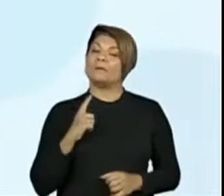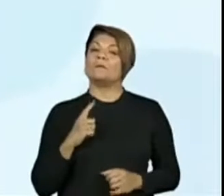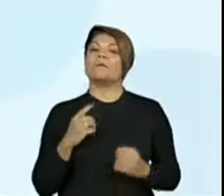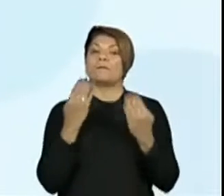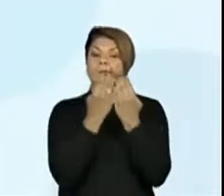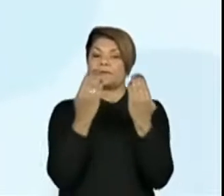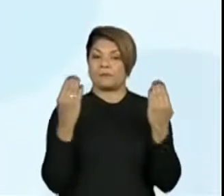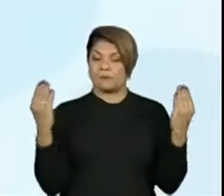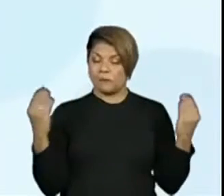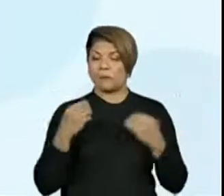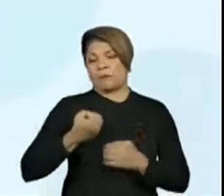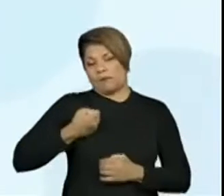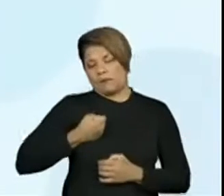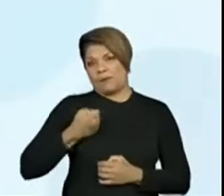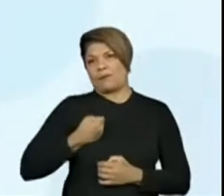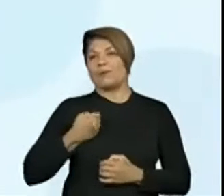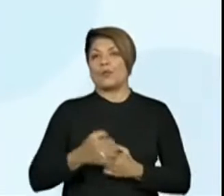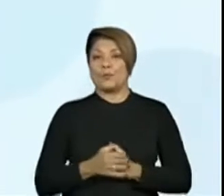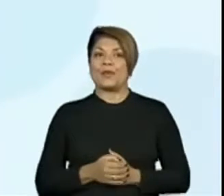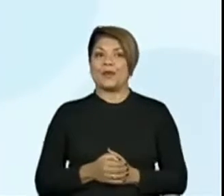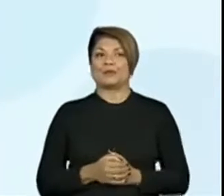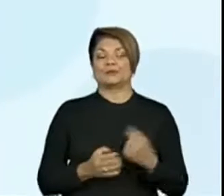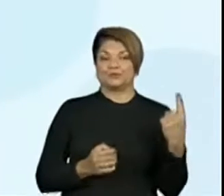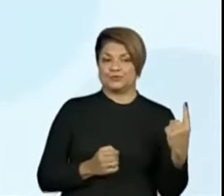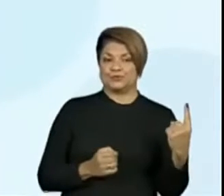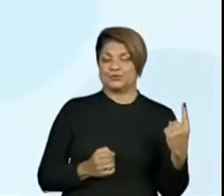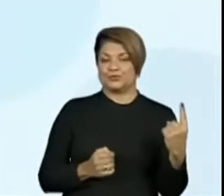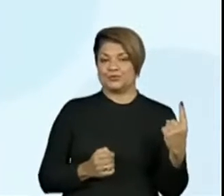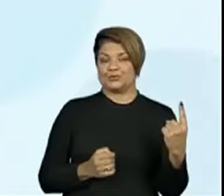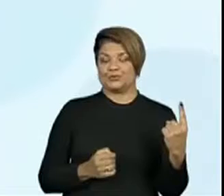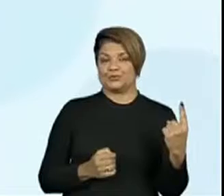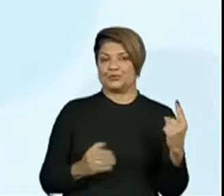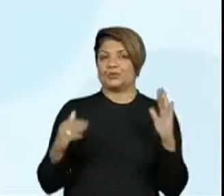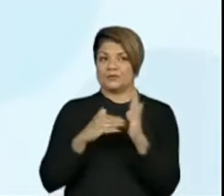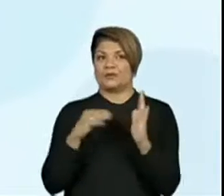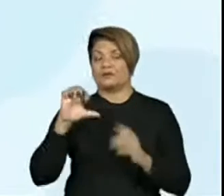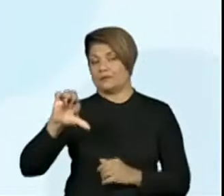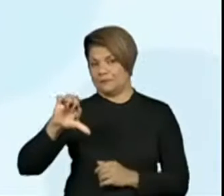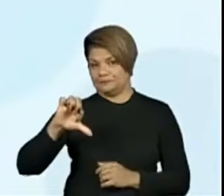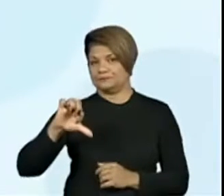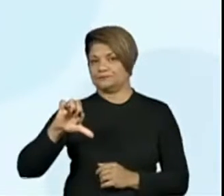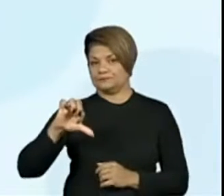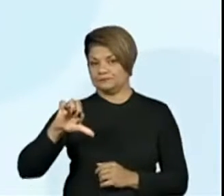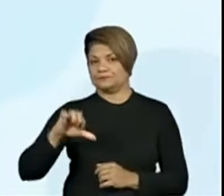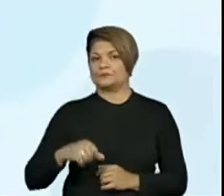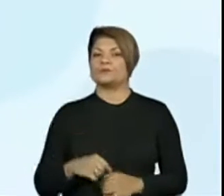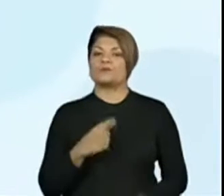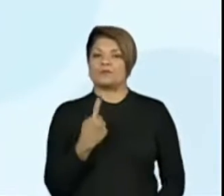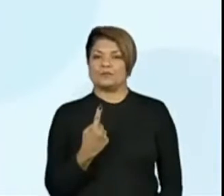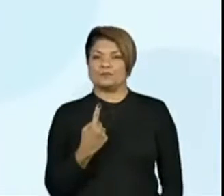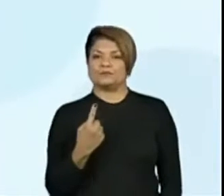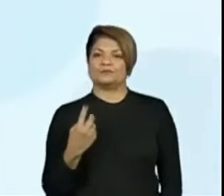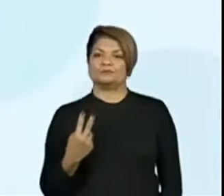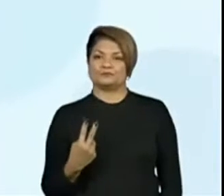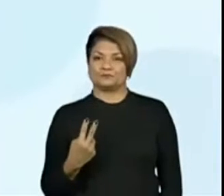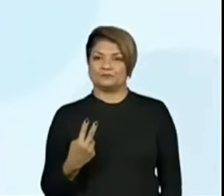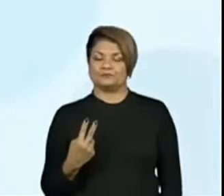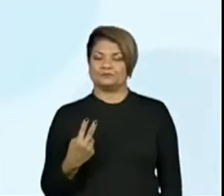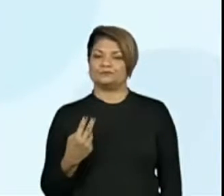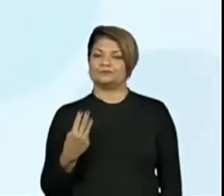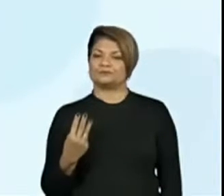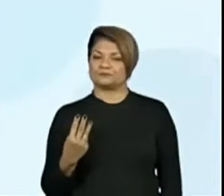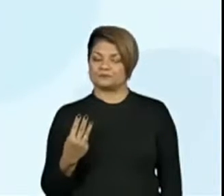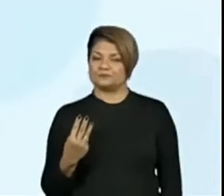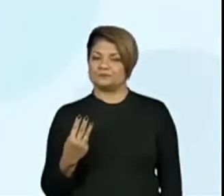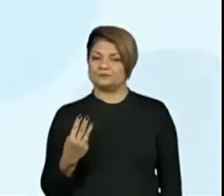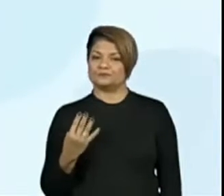fichas numeradas de 1 a 9. 1, 2, 3,